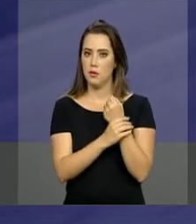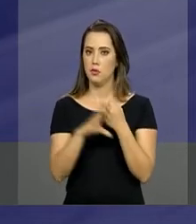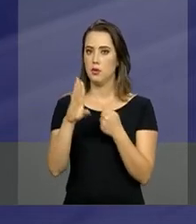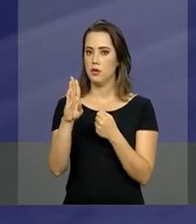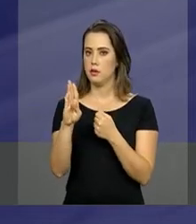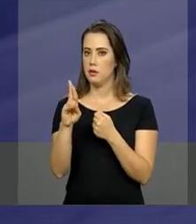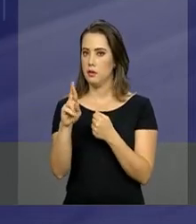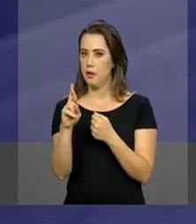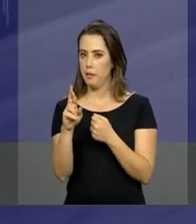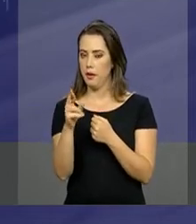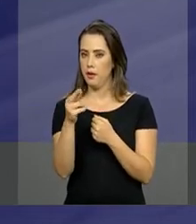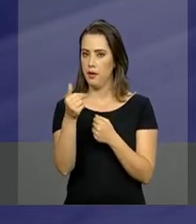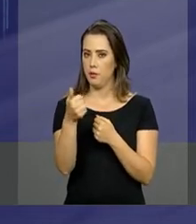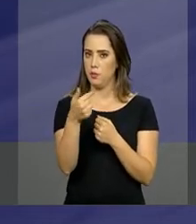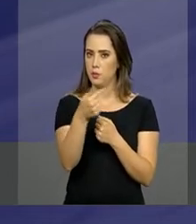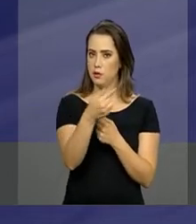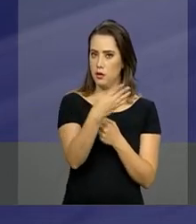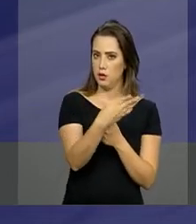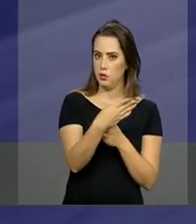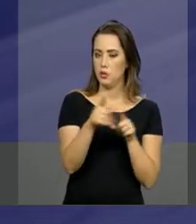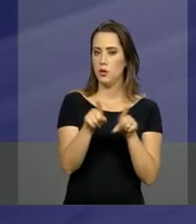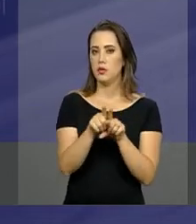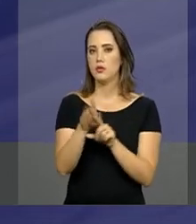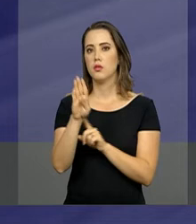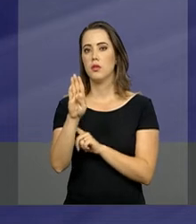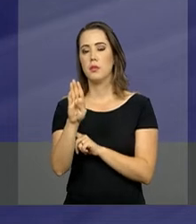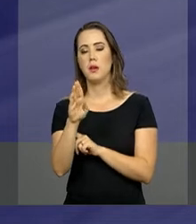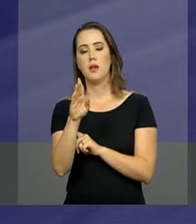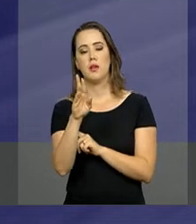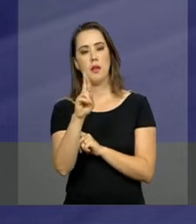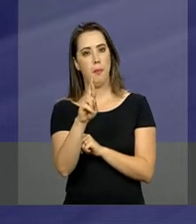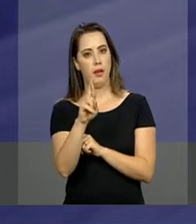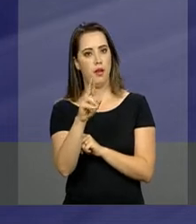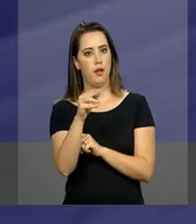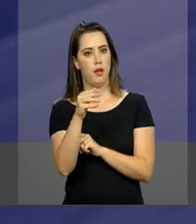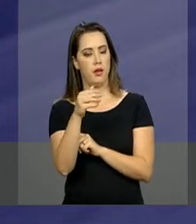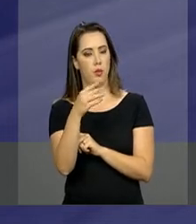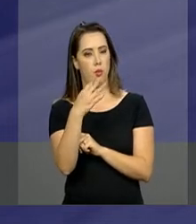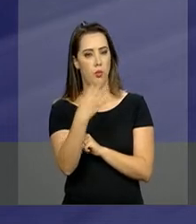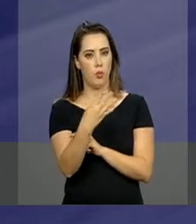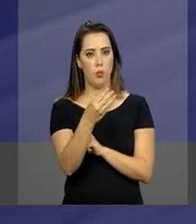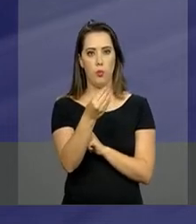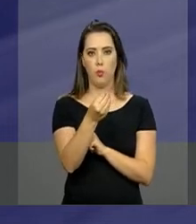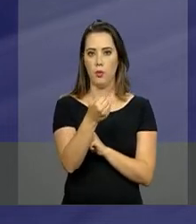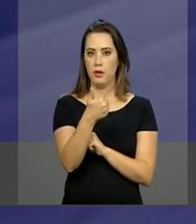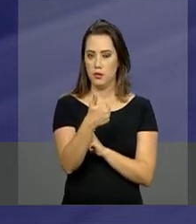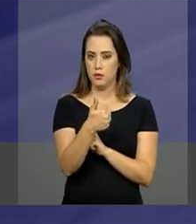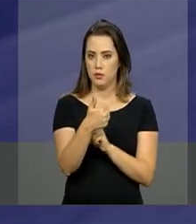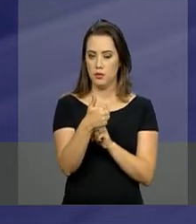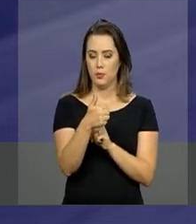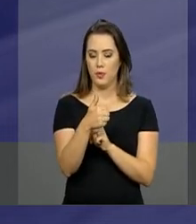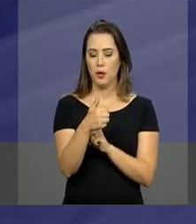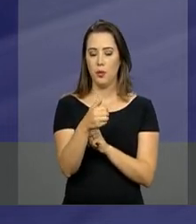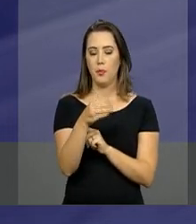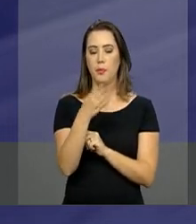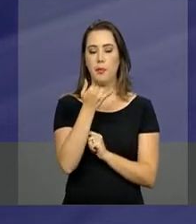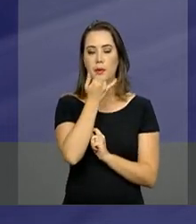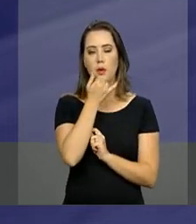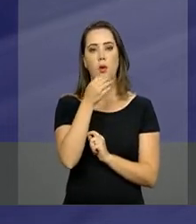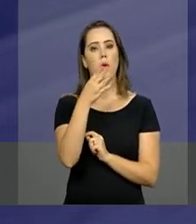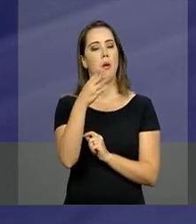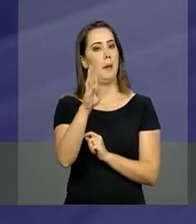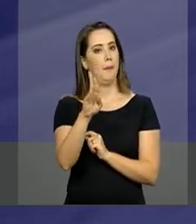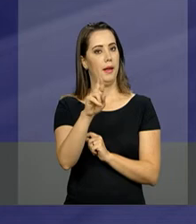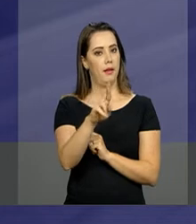Vista à Pacaraima e também da BR-401, que vai em direção a Bonfim e Normandia, na fronteira com